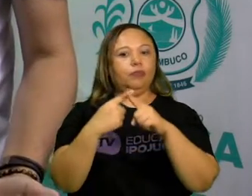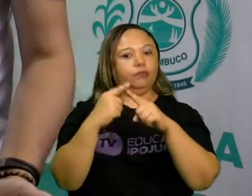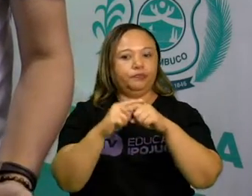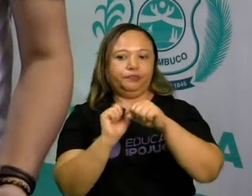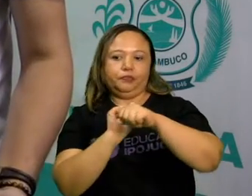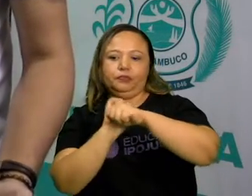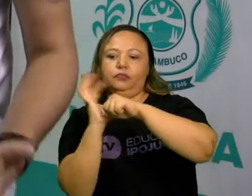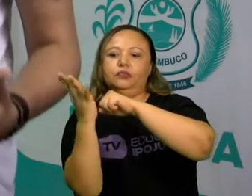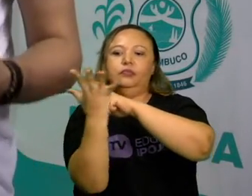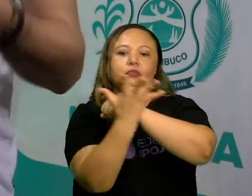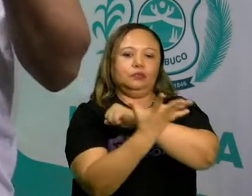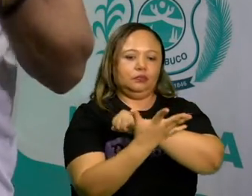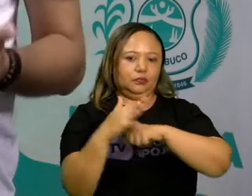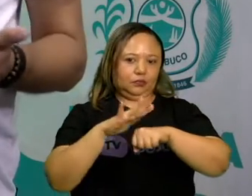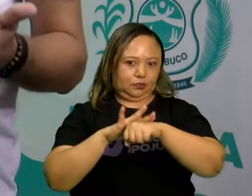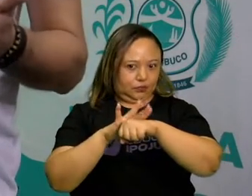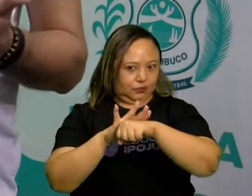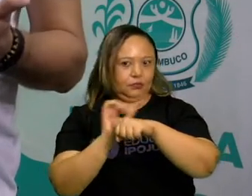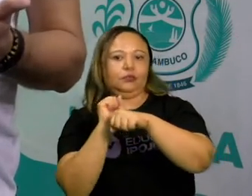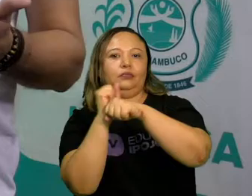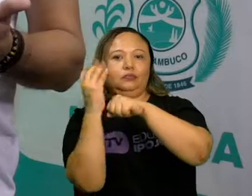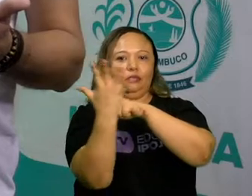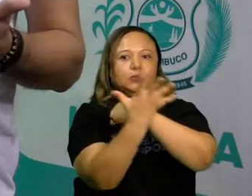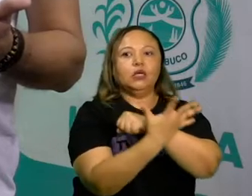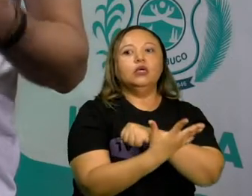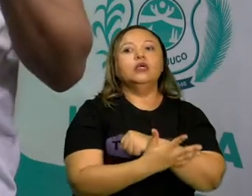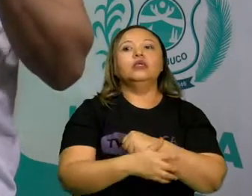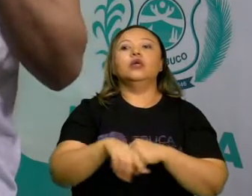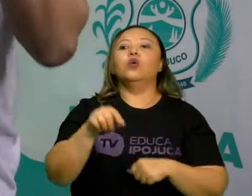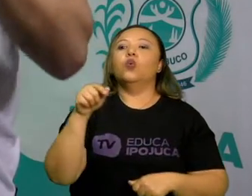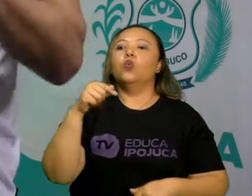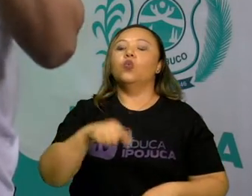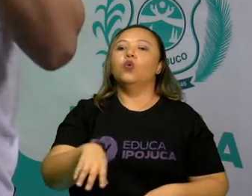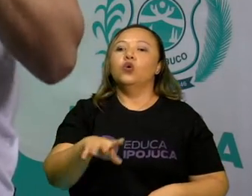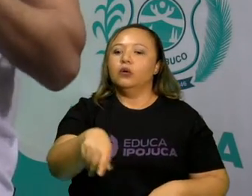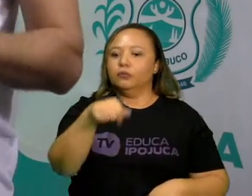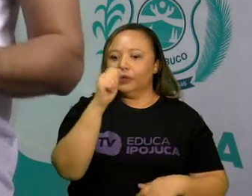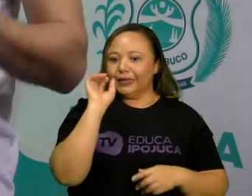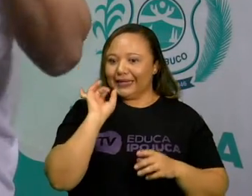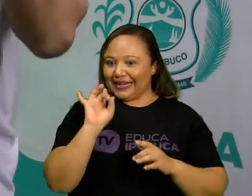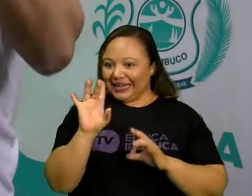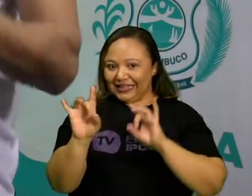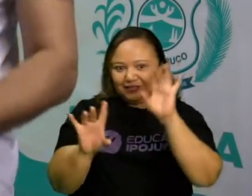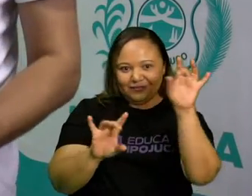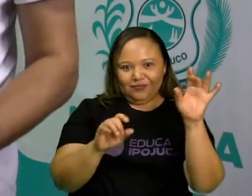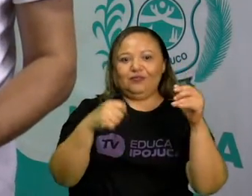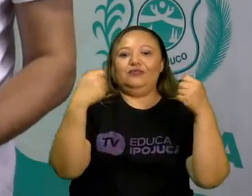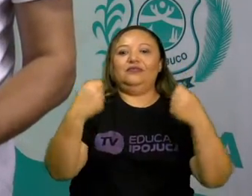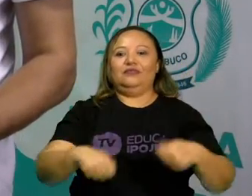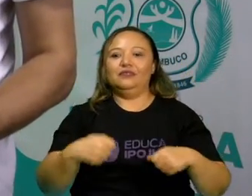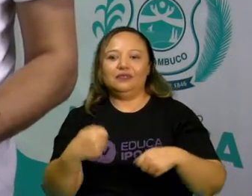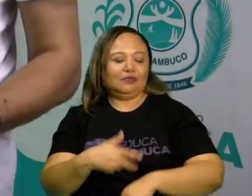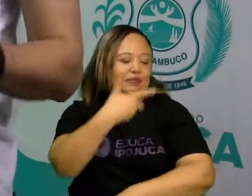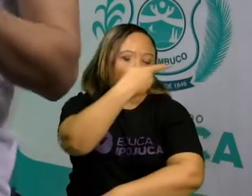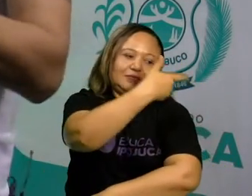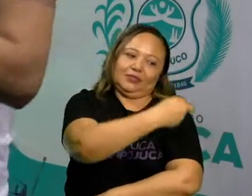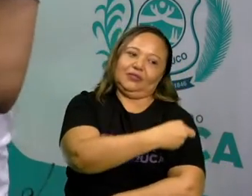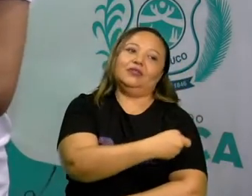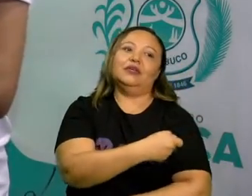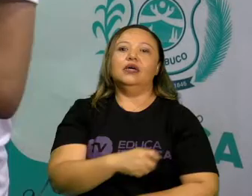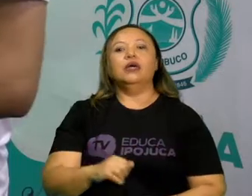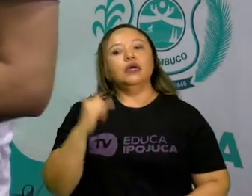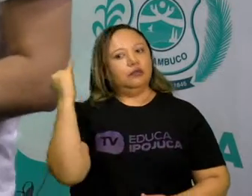gente que a gente conhece e a gente precisa se vacinar. Não esqueçam de se vacinar, isso é muito sério. Ok?